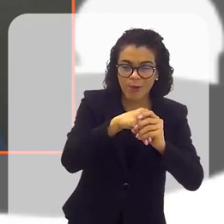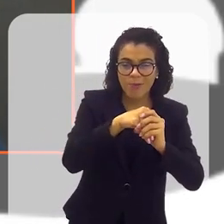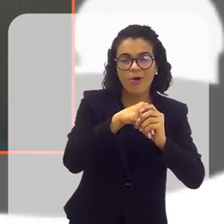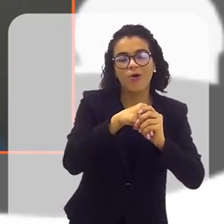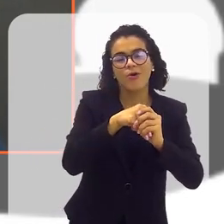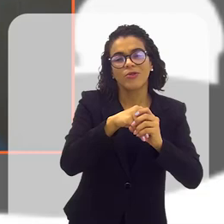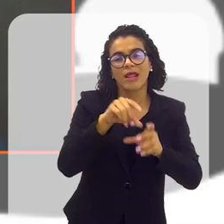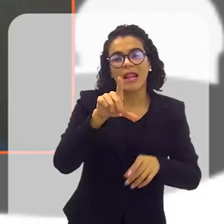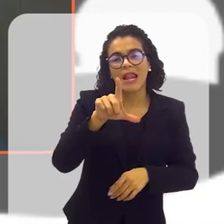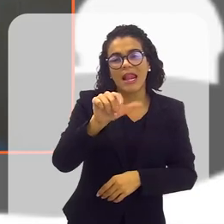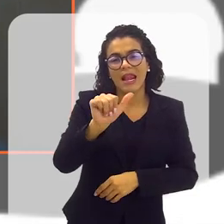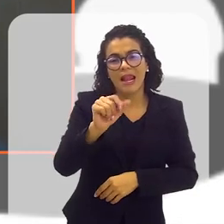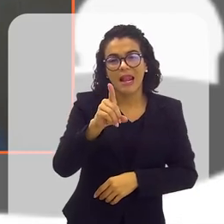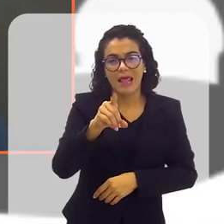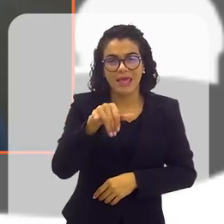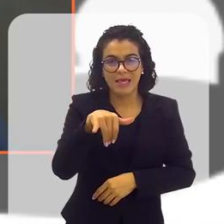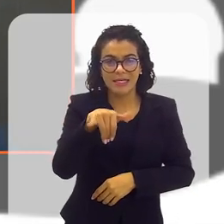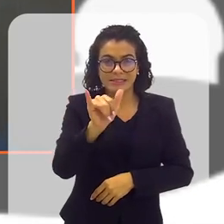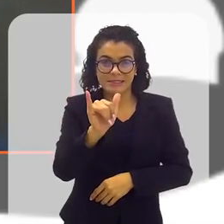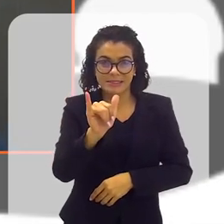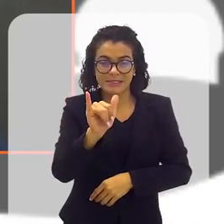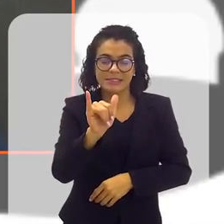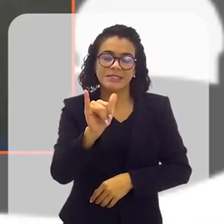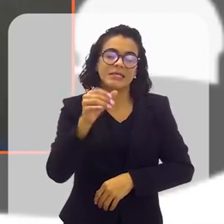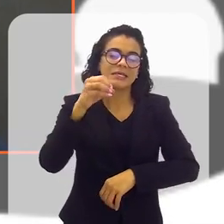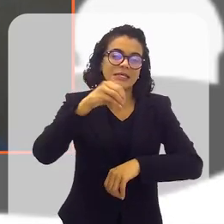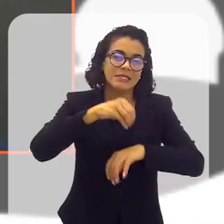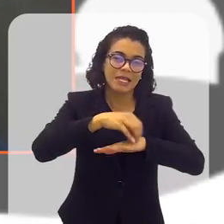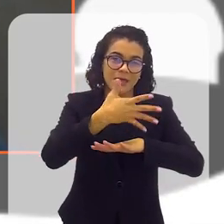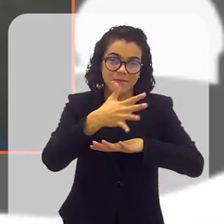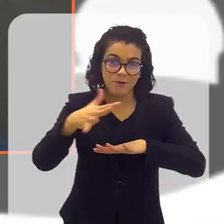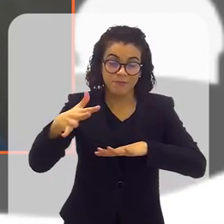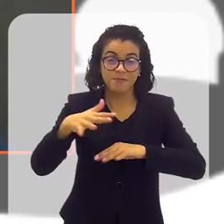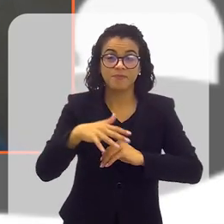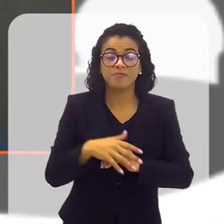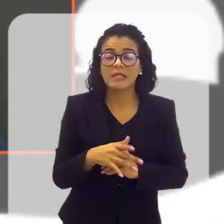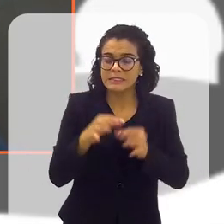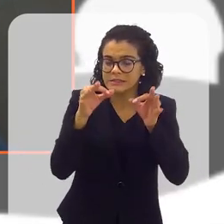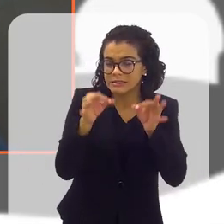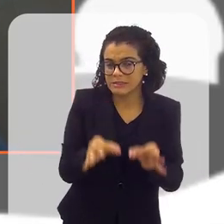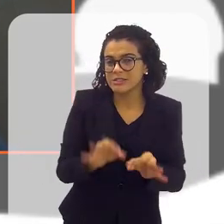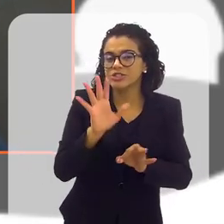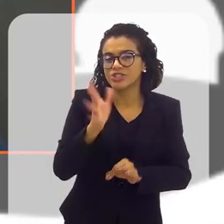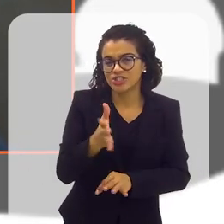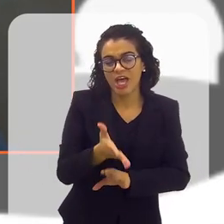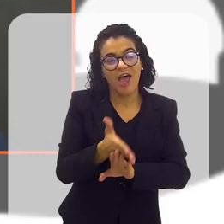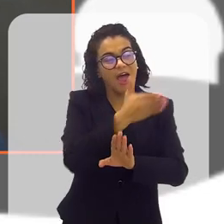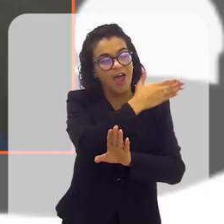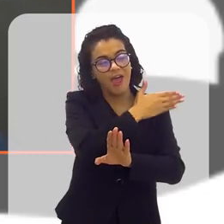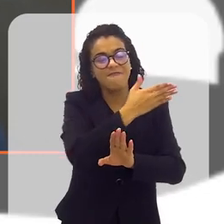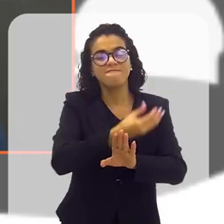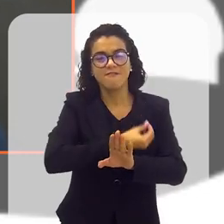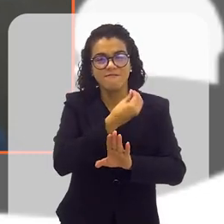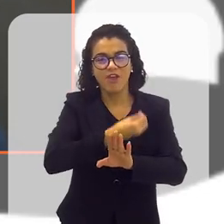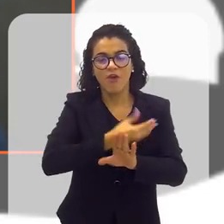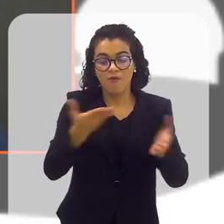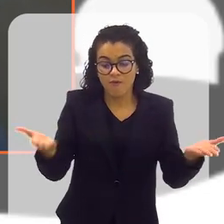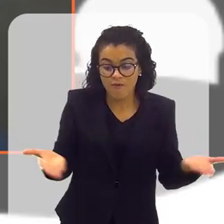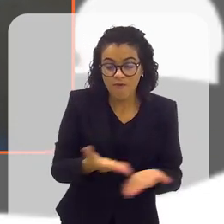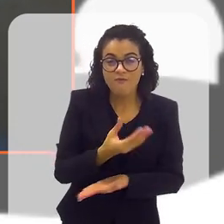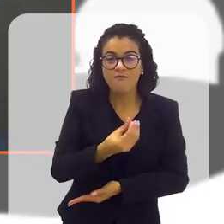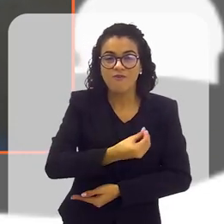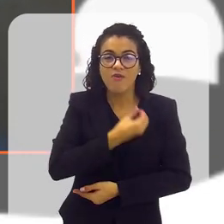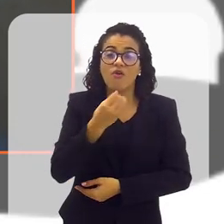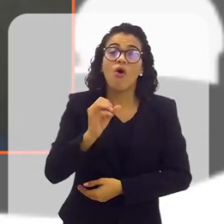compõem o Lei de Diamond, ou a grande maioria delas, com absoluta certeza, já viveram, vivem ou